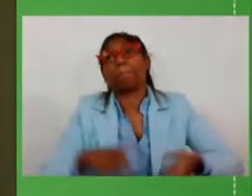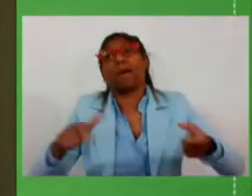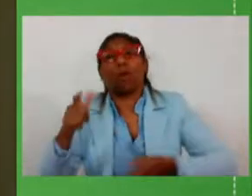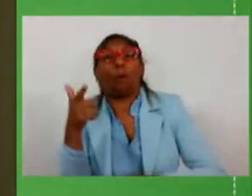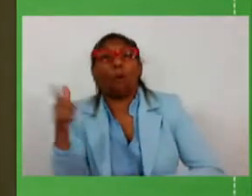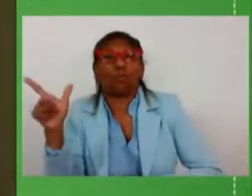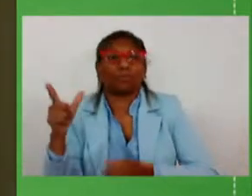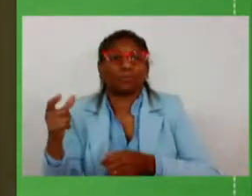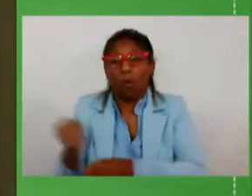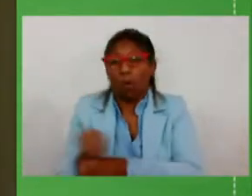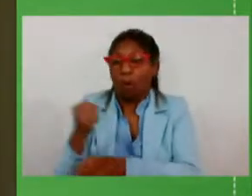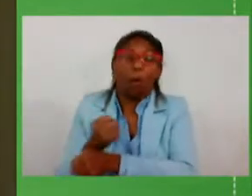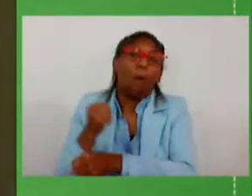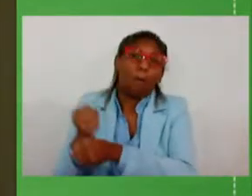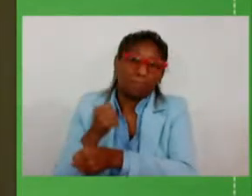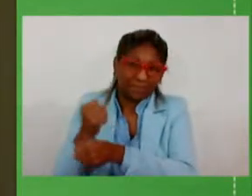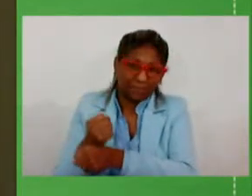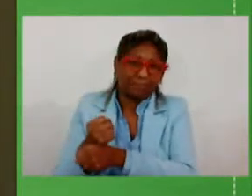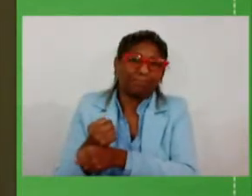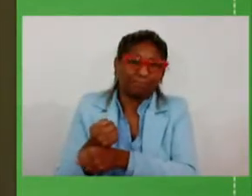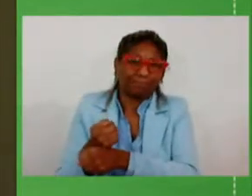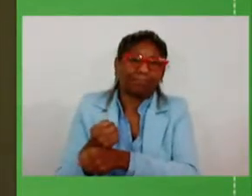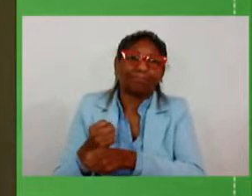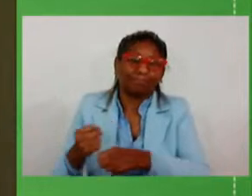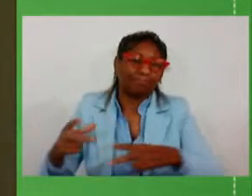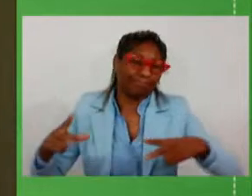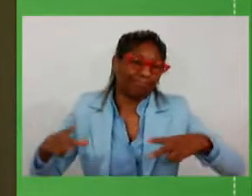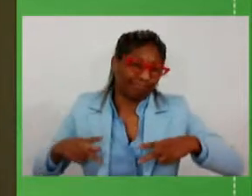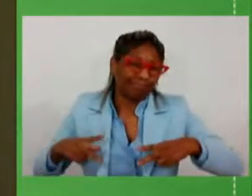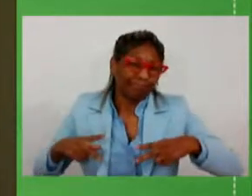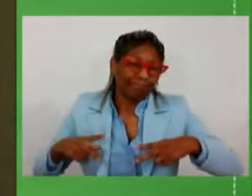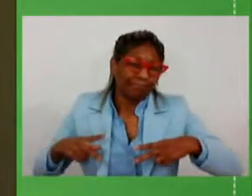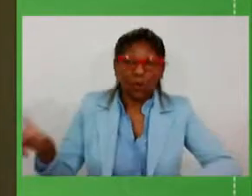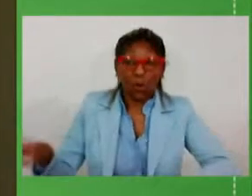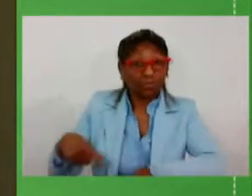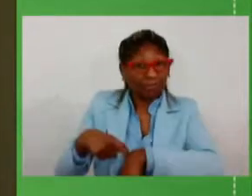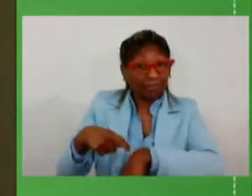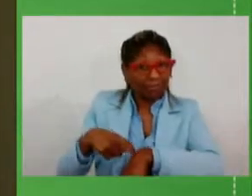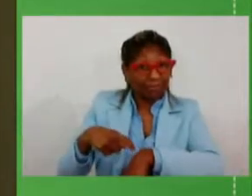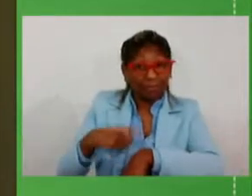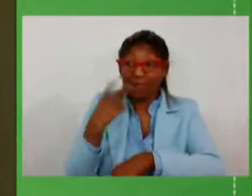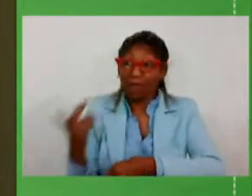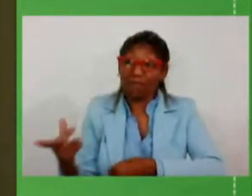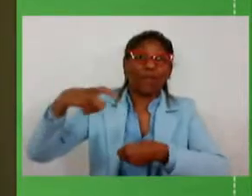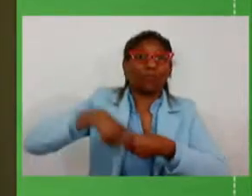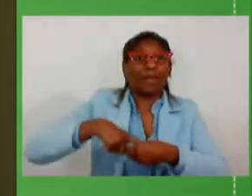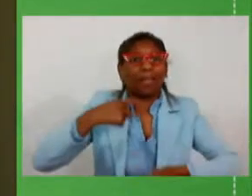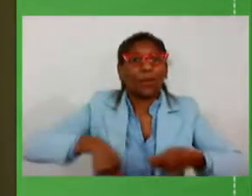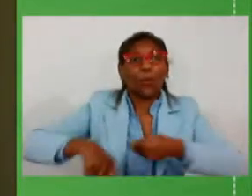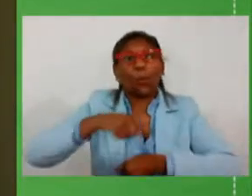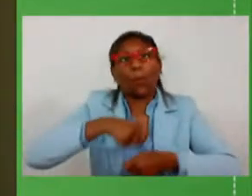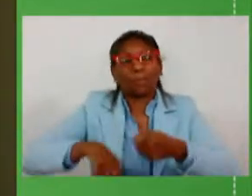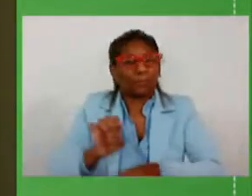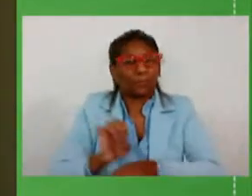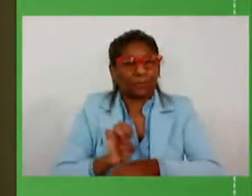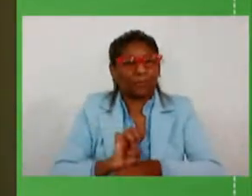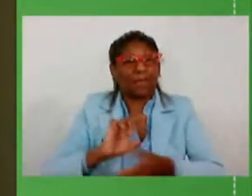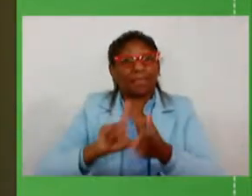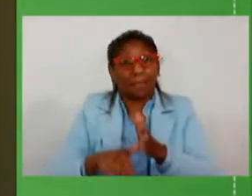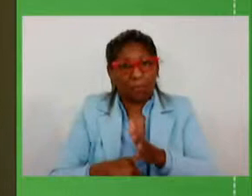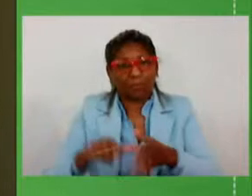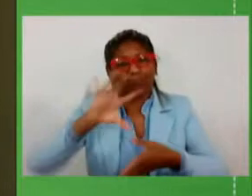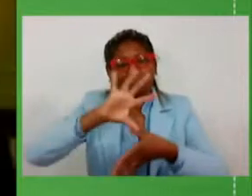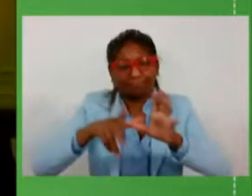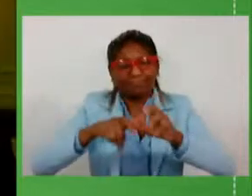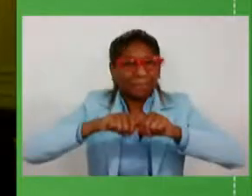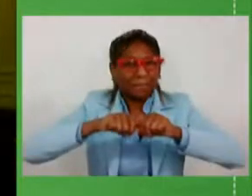obras que serão realizadas nas concessões em tempos que nós estamos falando de retomada econômica do pós-pandemia eu